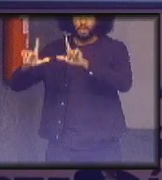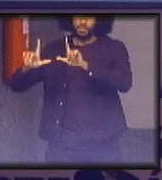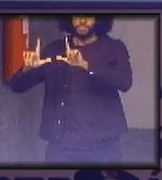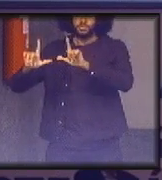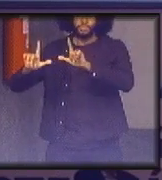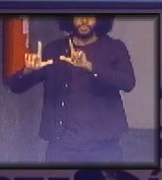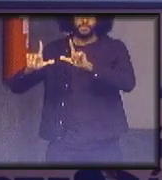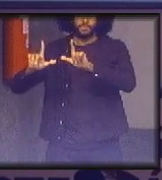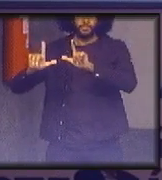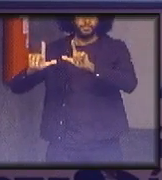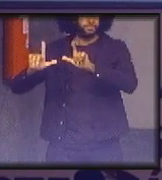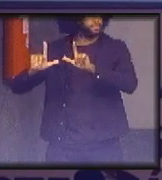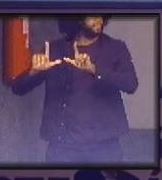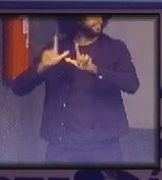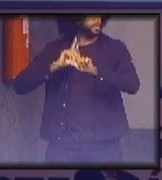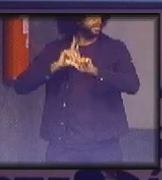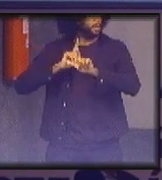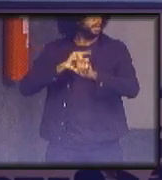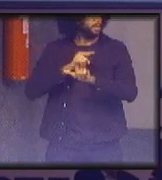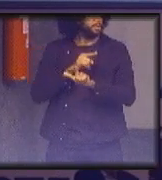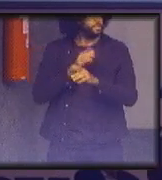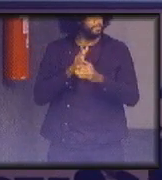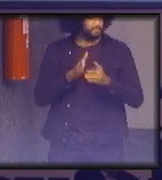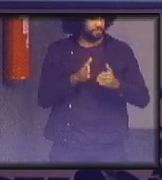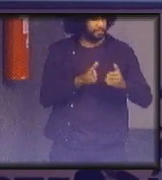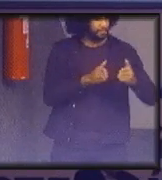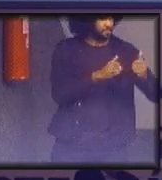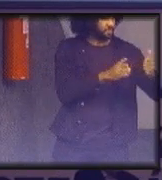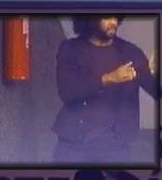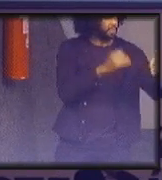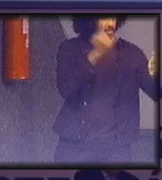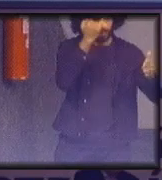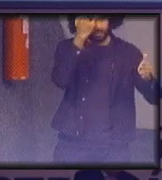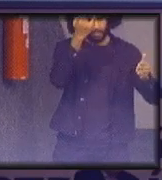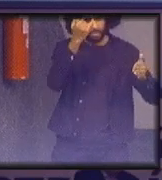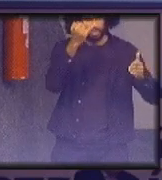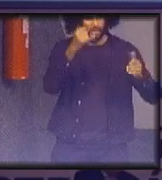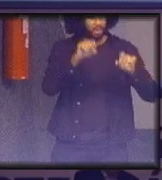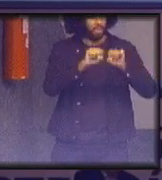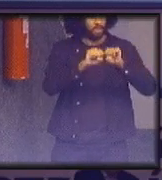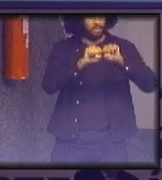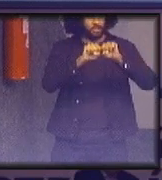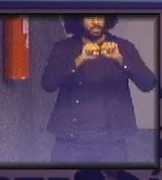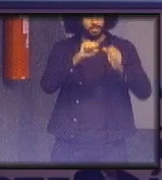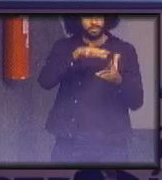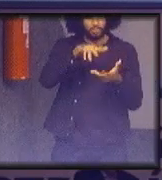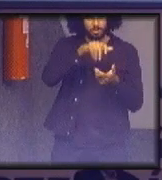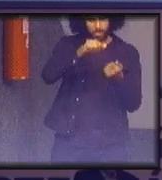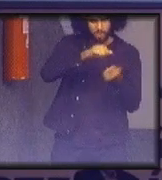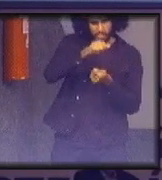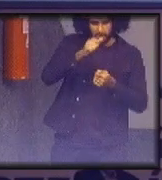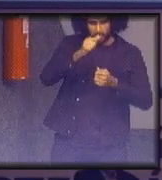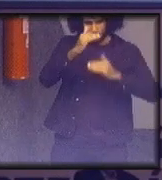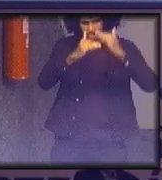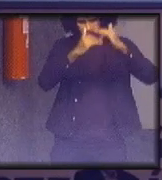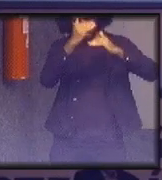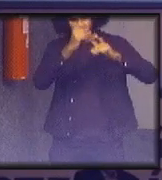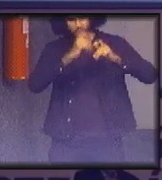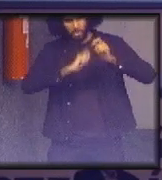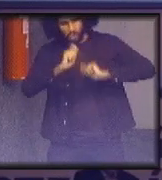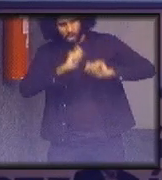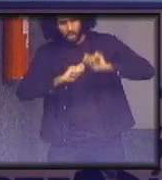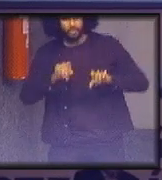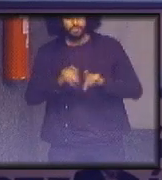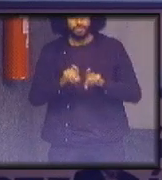desde aqui da ideia da de sustentabilidade associado ao crescimento econômico a ideia de